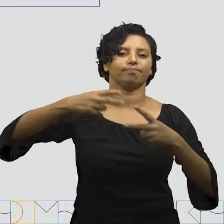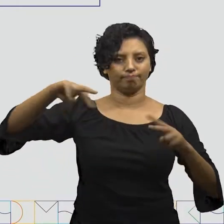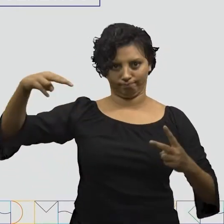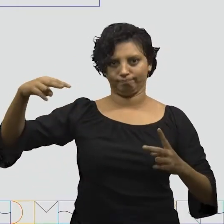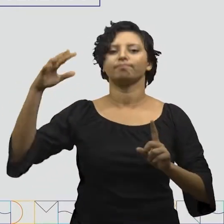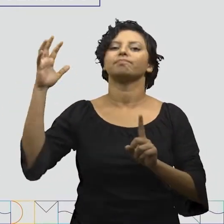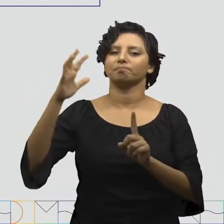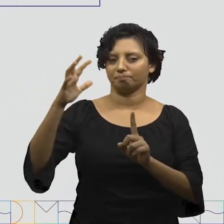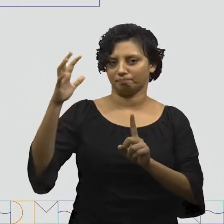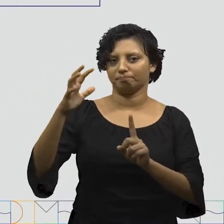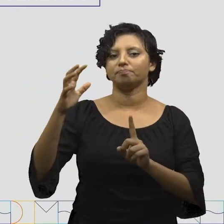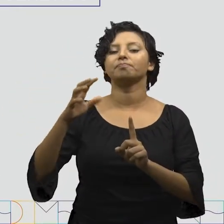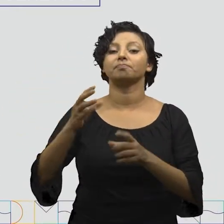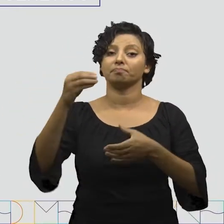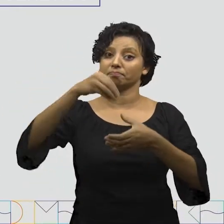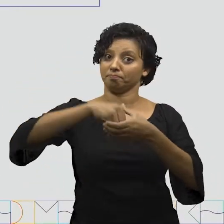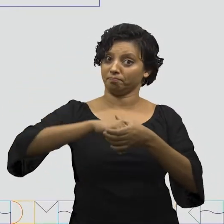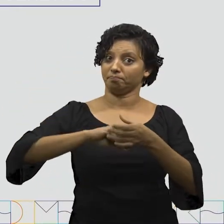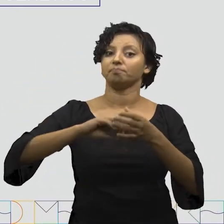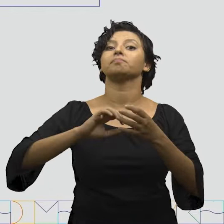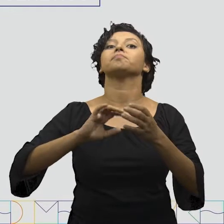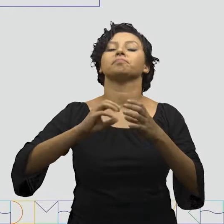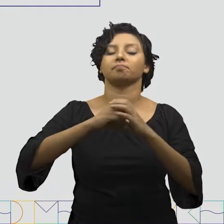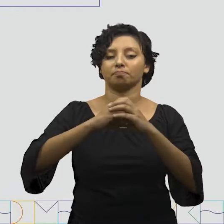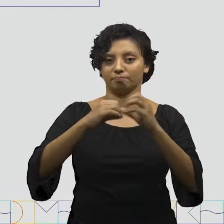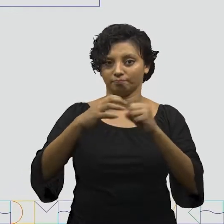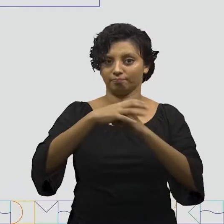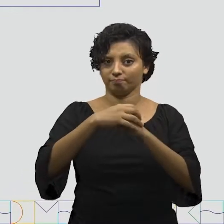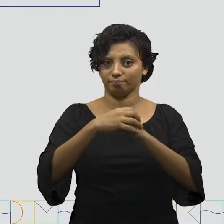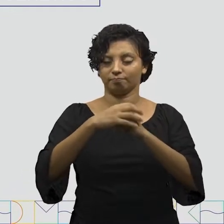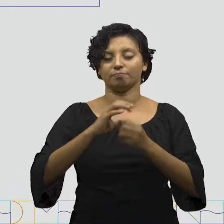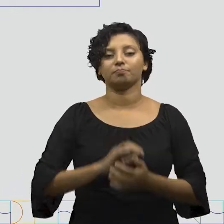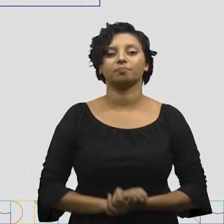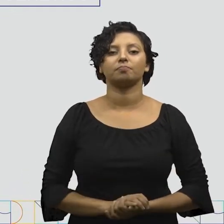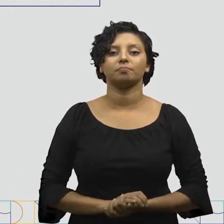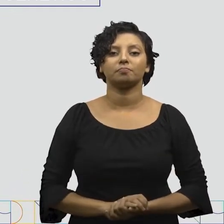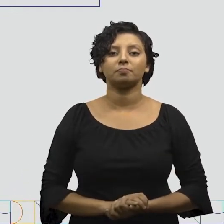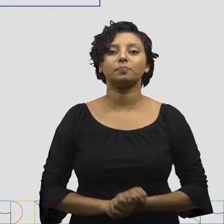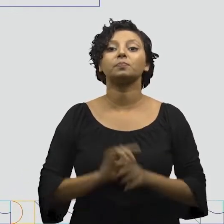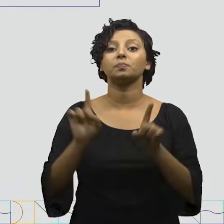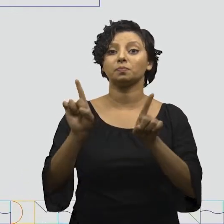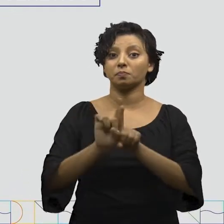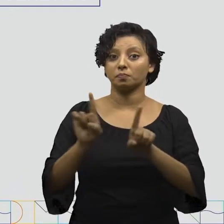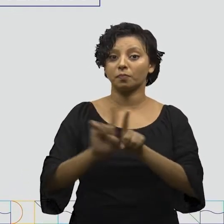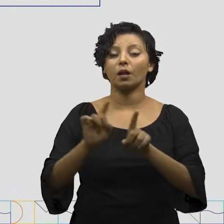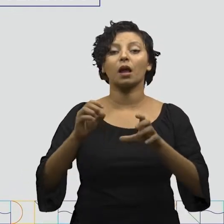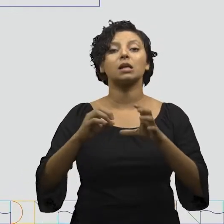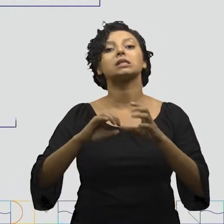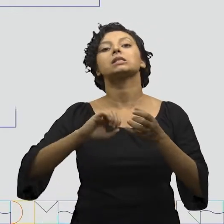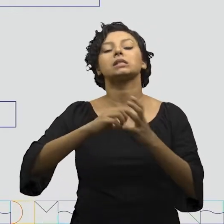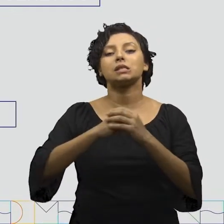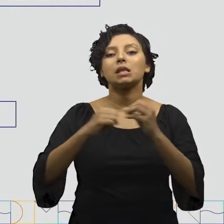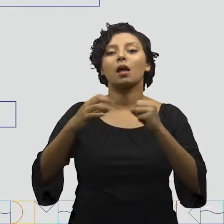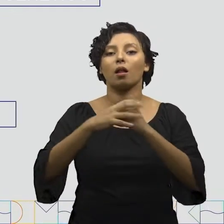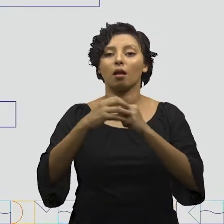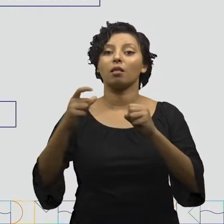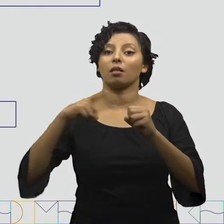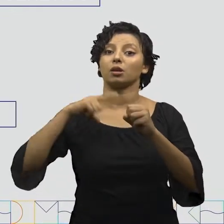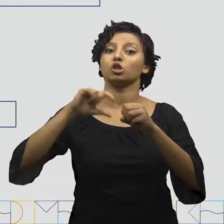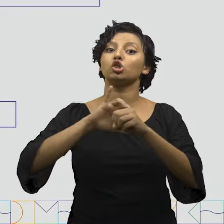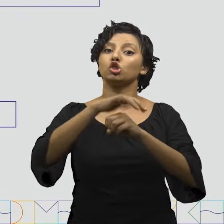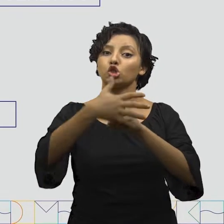genético que está nas minhas células. Além disso, as células possuem um citoplasma,